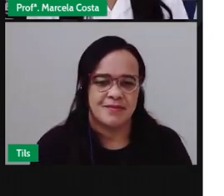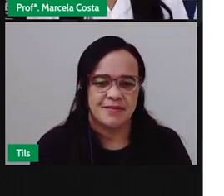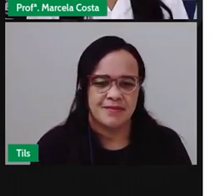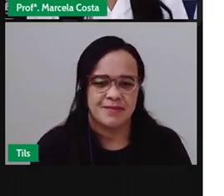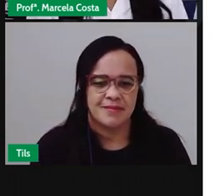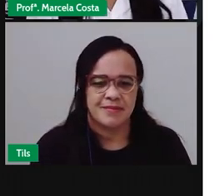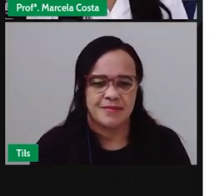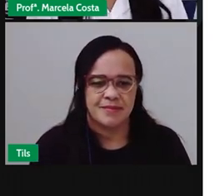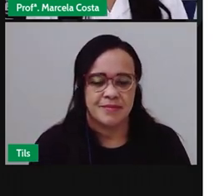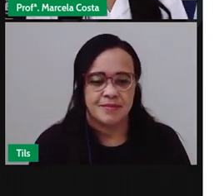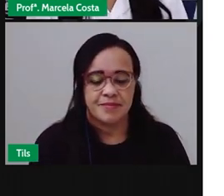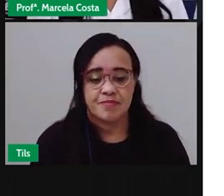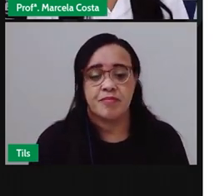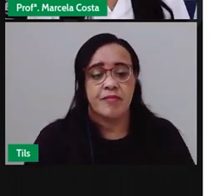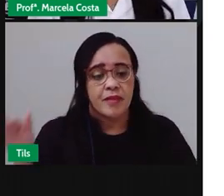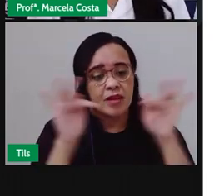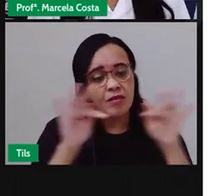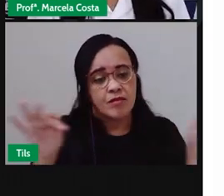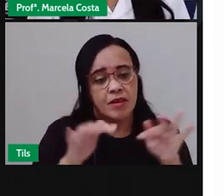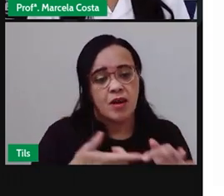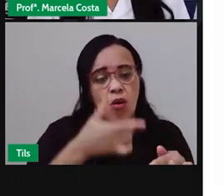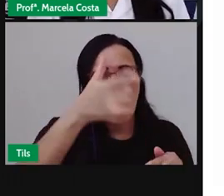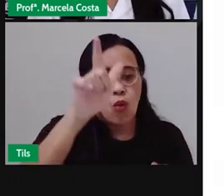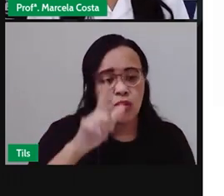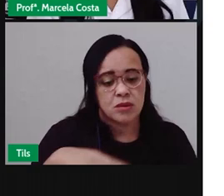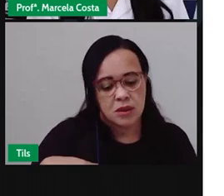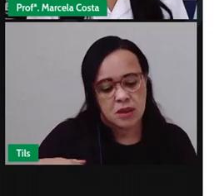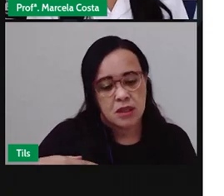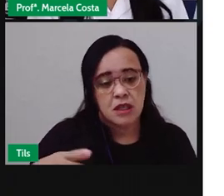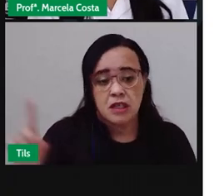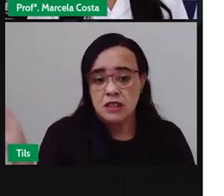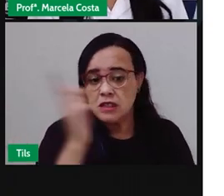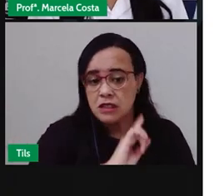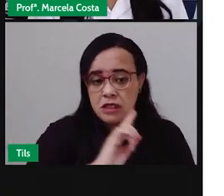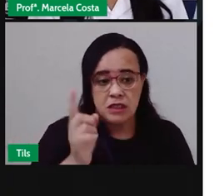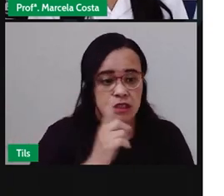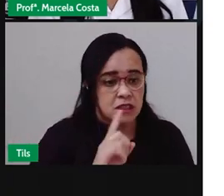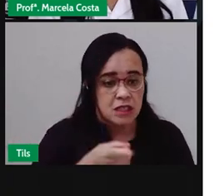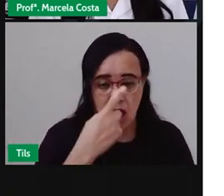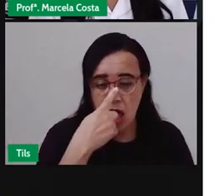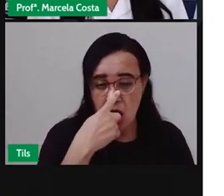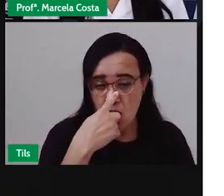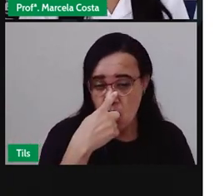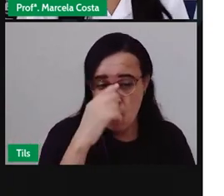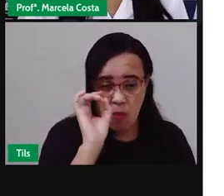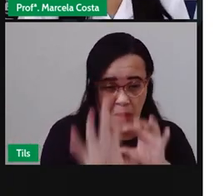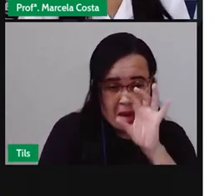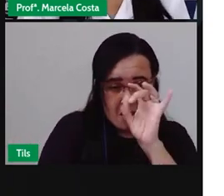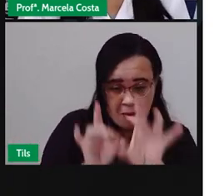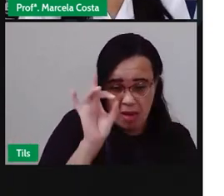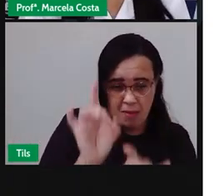outra frase não jogue lixo na rua